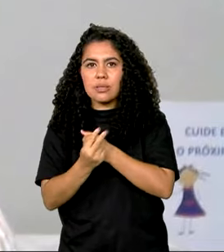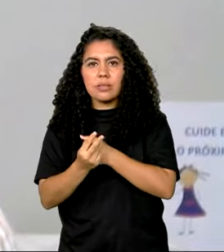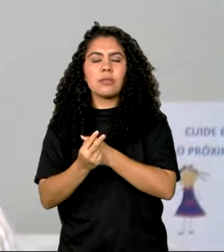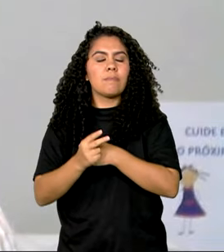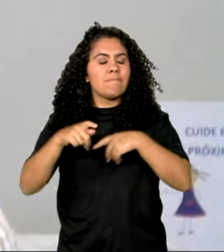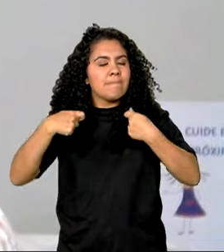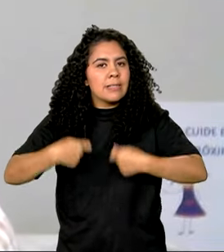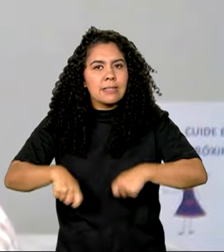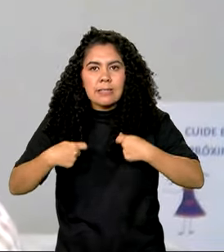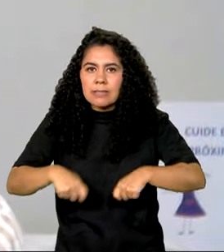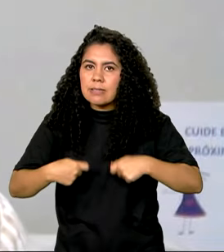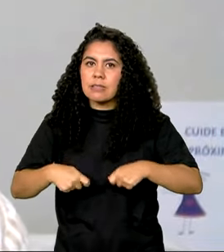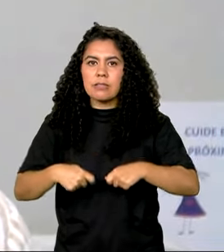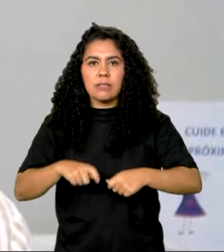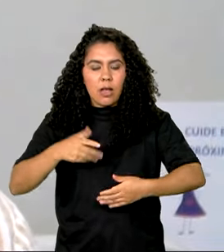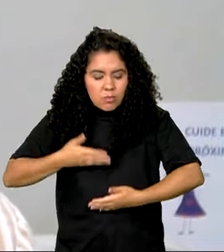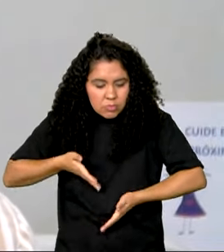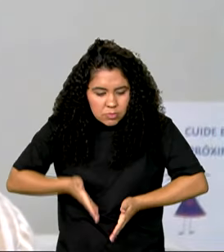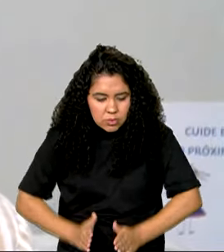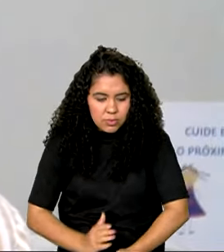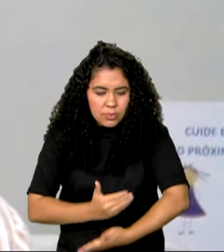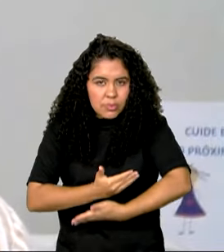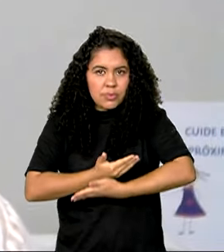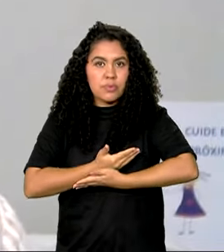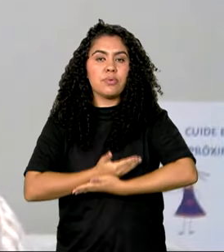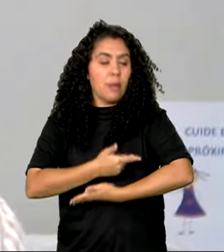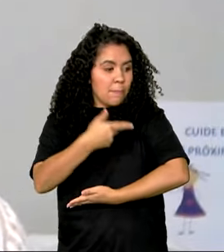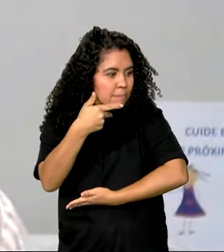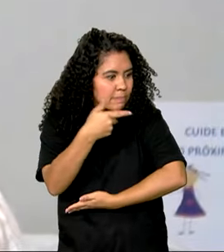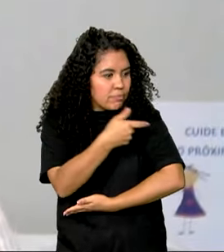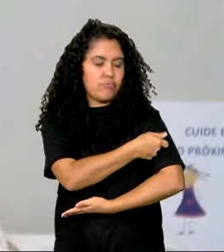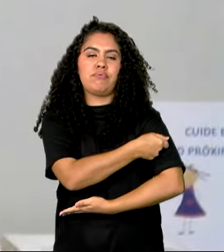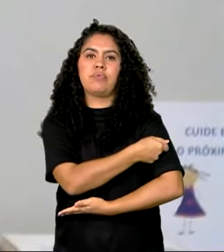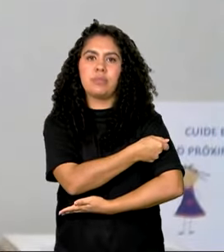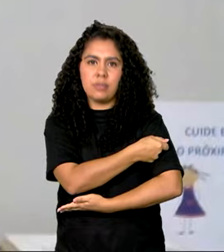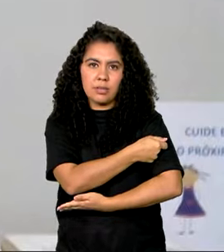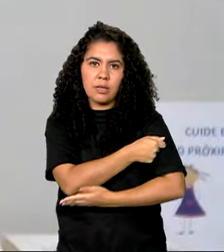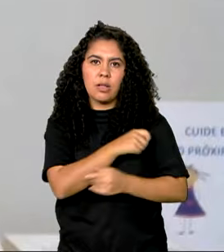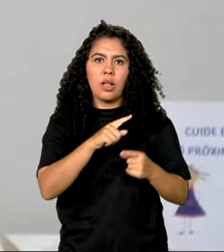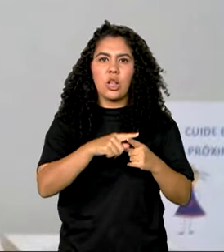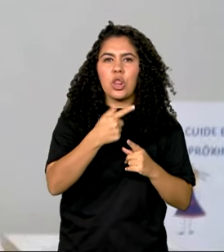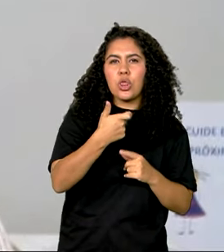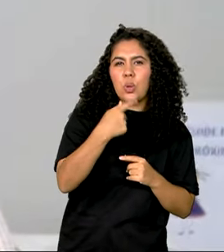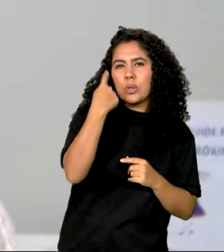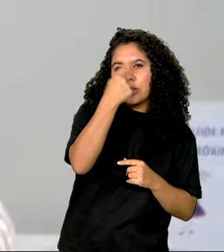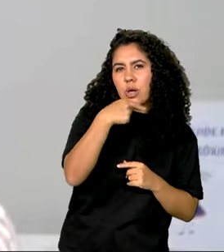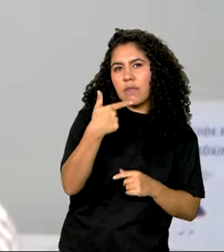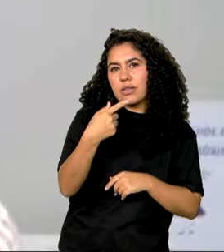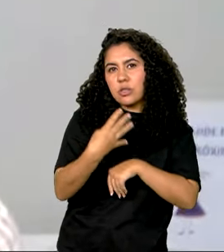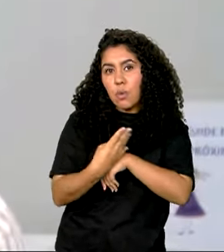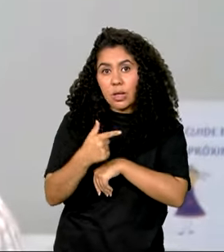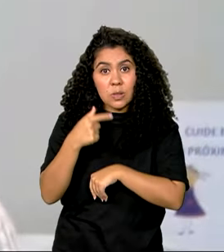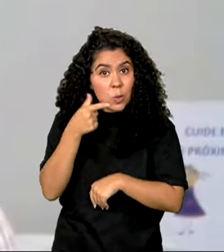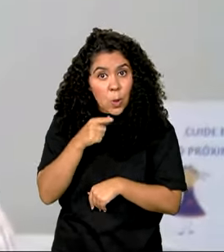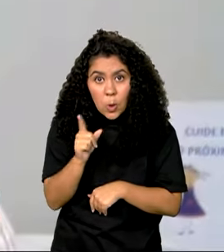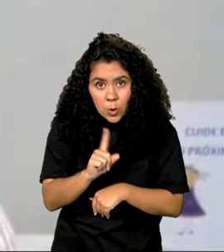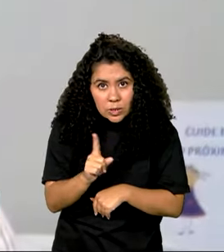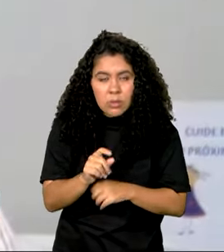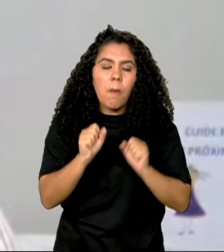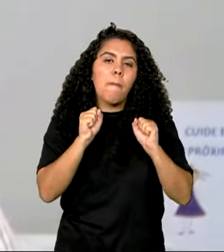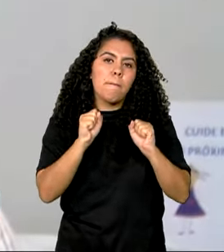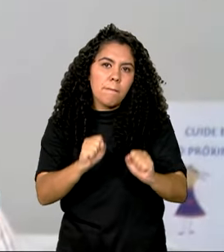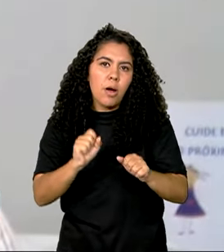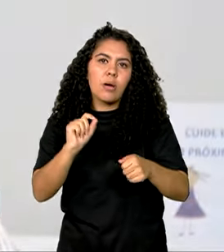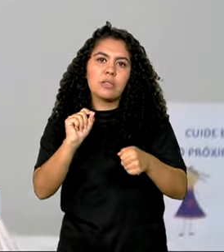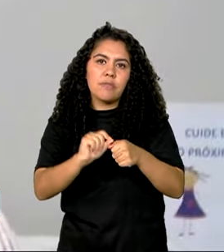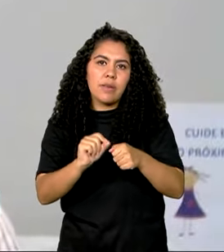maternidade, principalmente nas primeiras horas de vida, entre as 12 e as 24 horas. Caso não consiga ser feito, pode ser feito